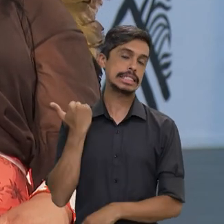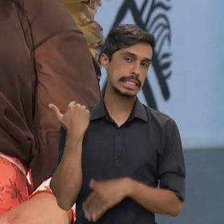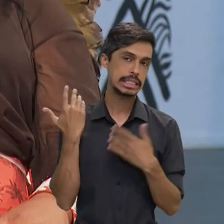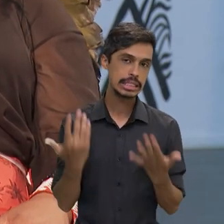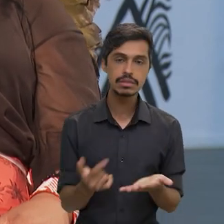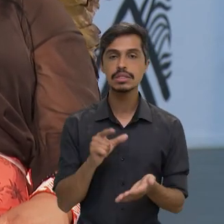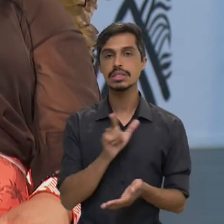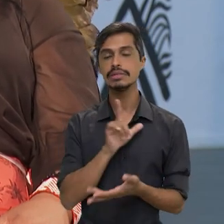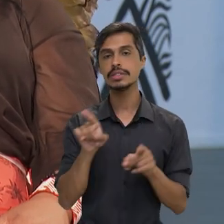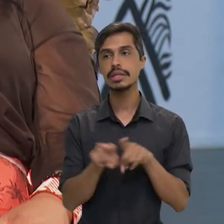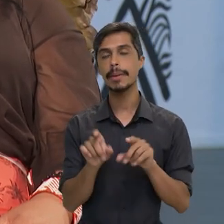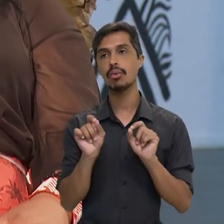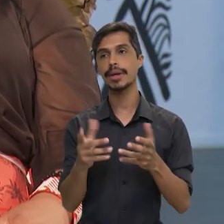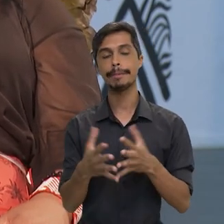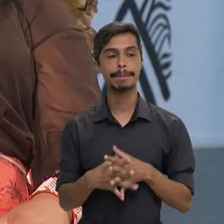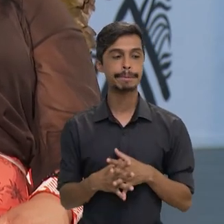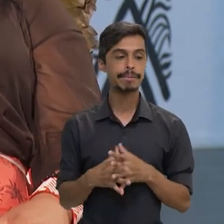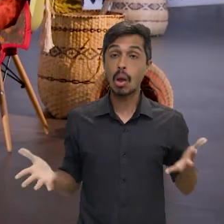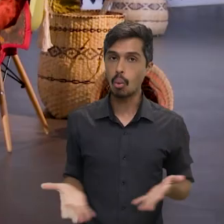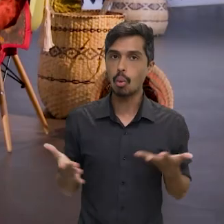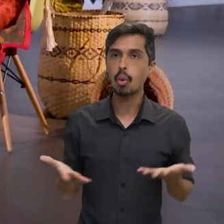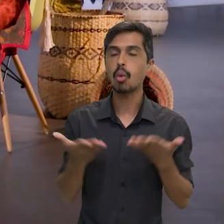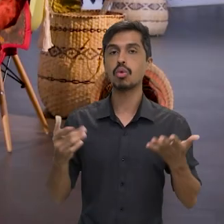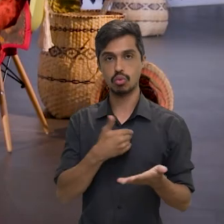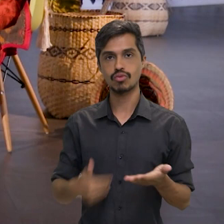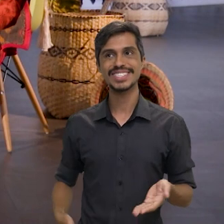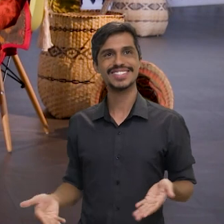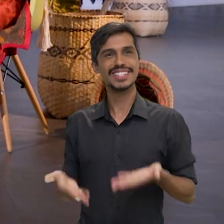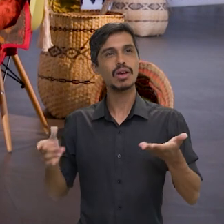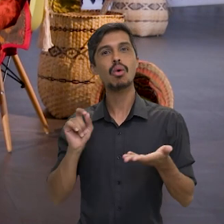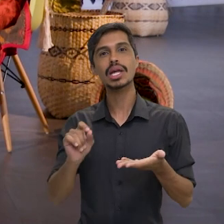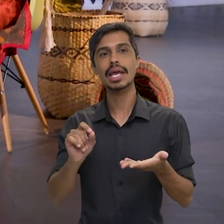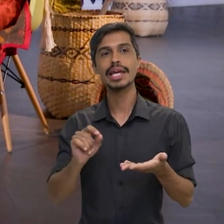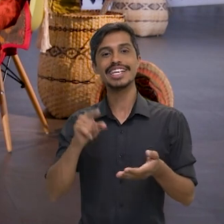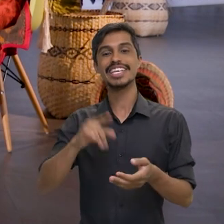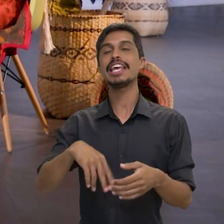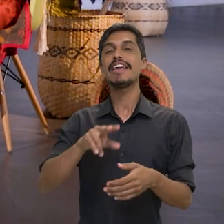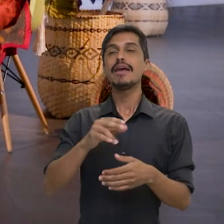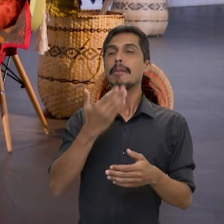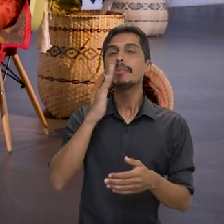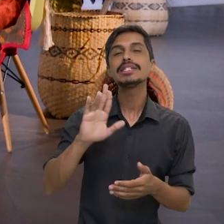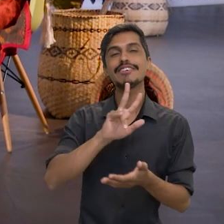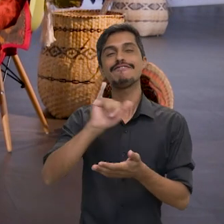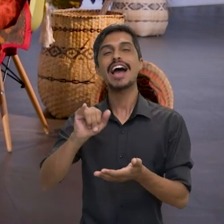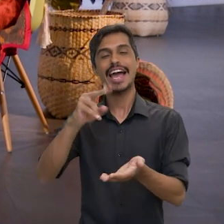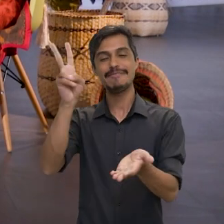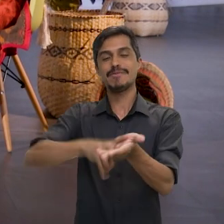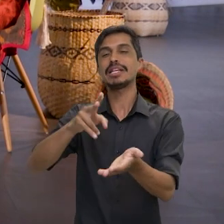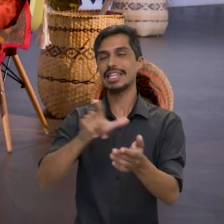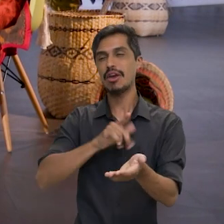Houve ali também uma, um estímulo de que ia ser regularizado,